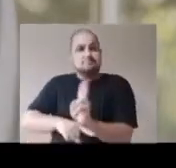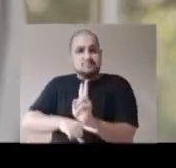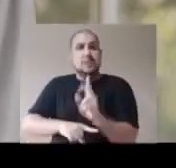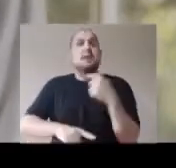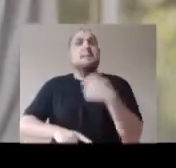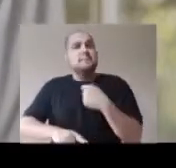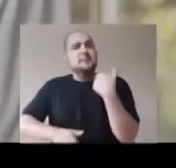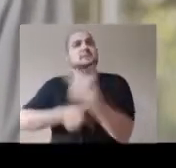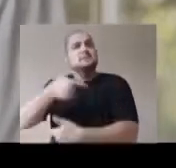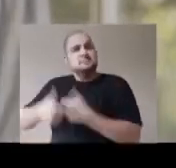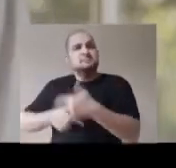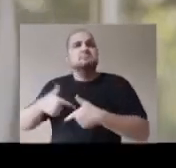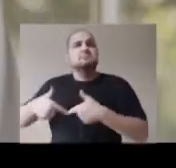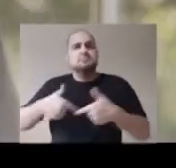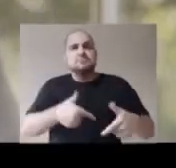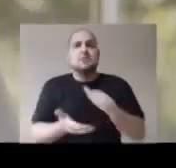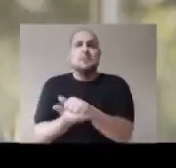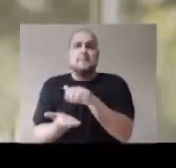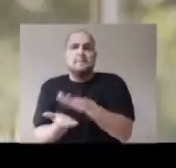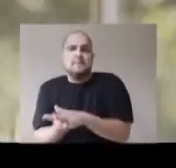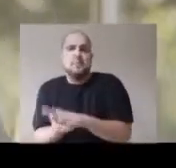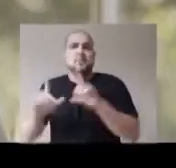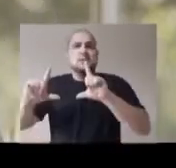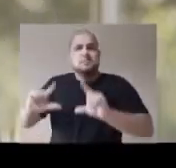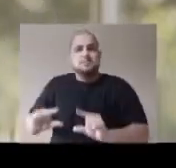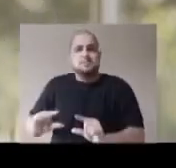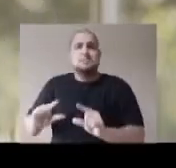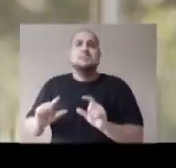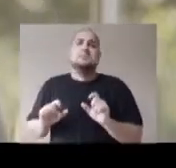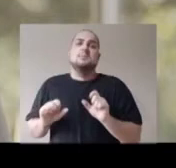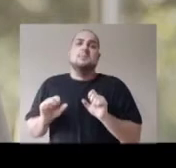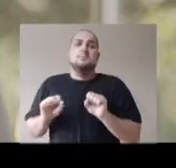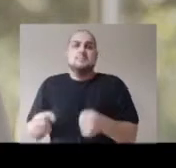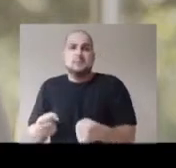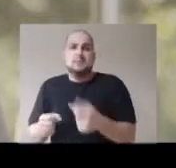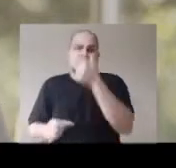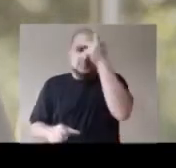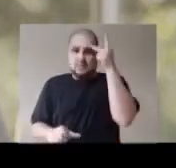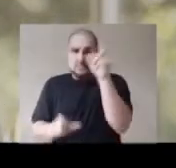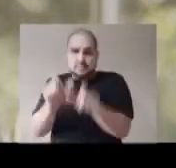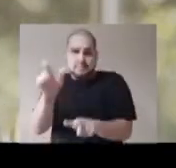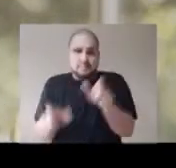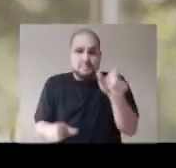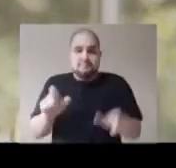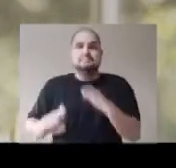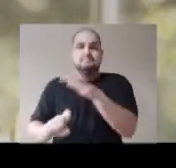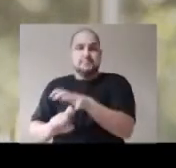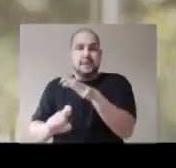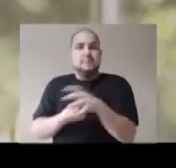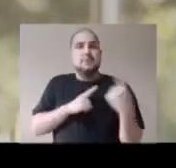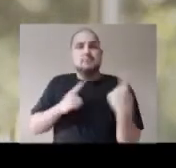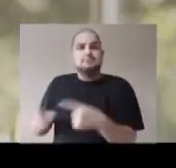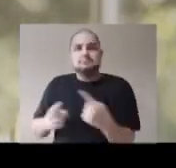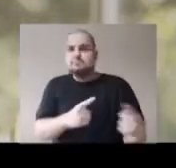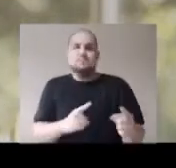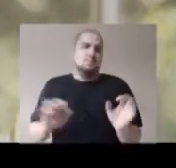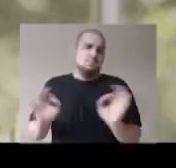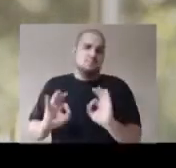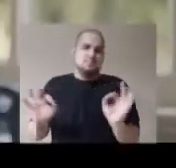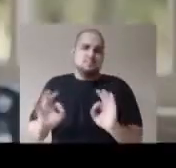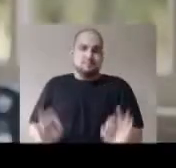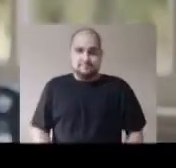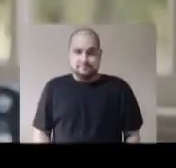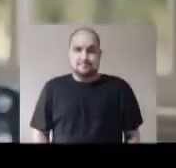precisa fazer a sua parte. Menos multa, mais proteção ao cidadão e nada de covardia quanto os